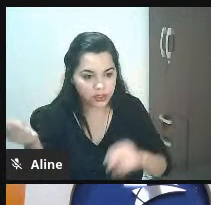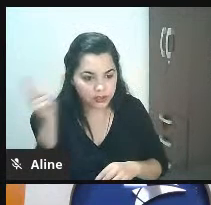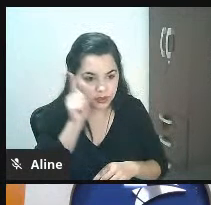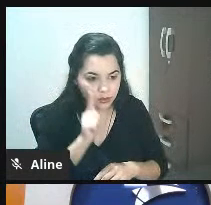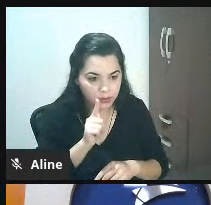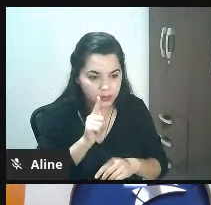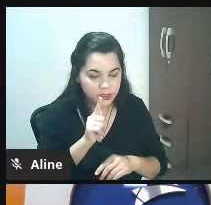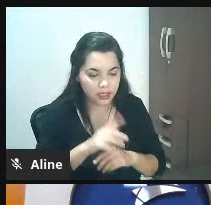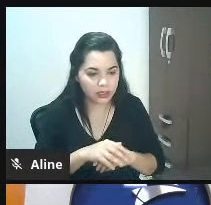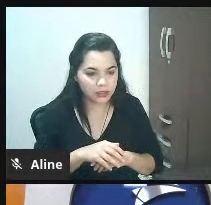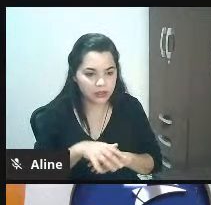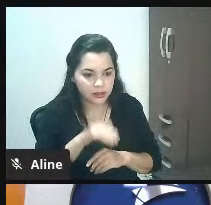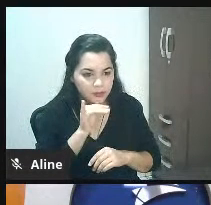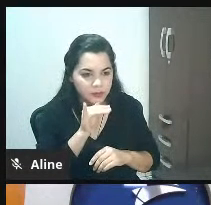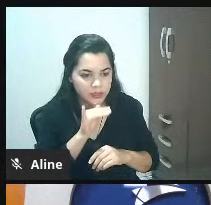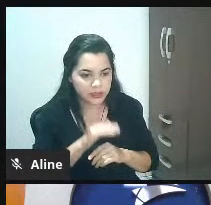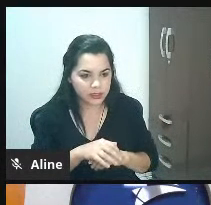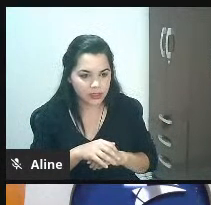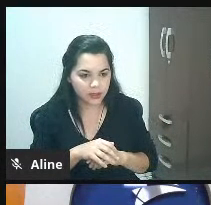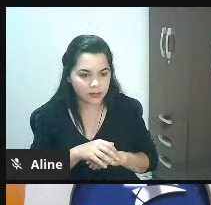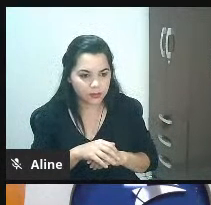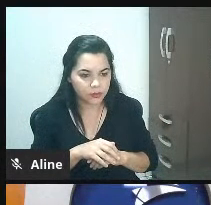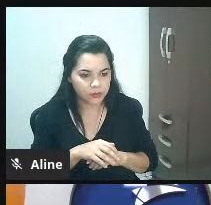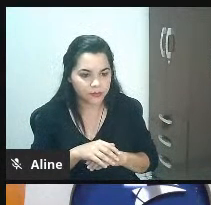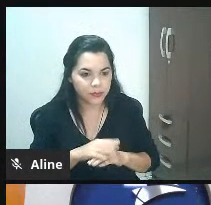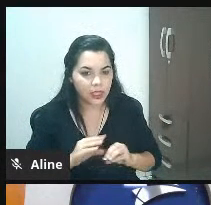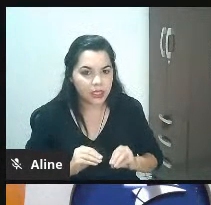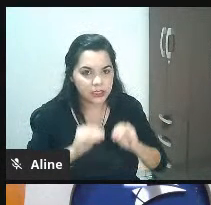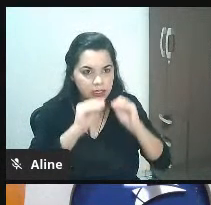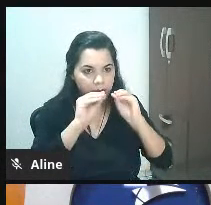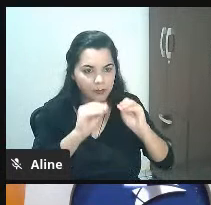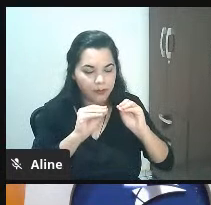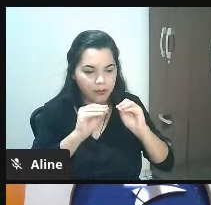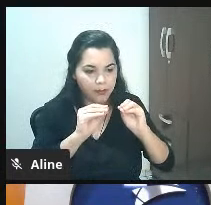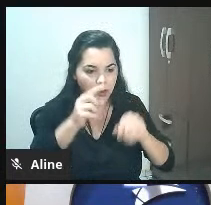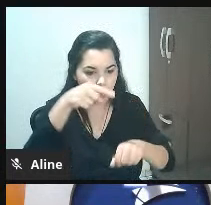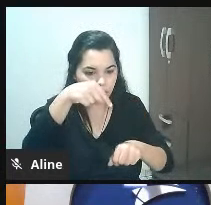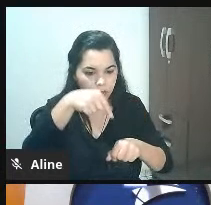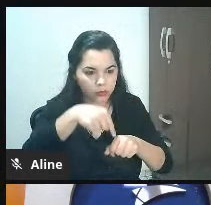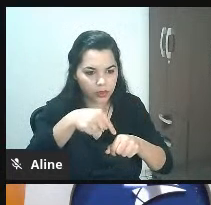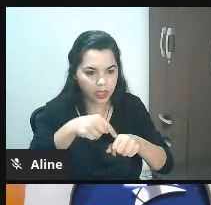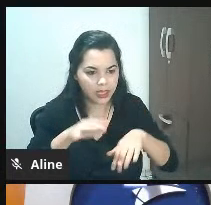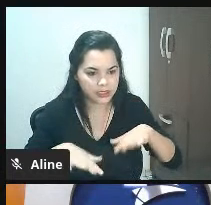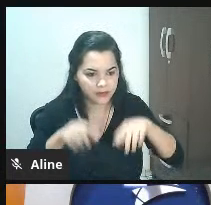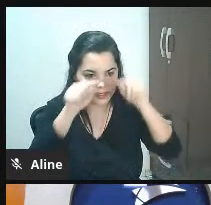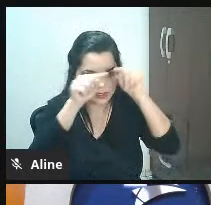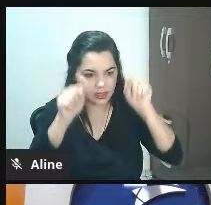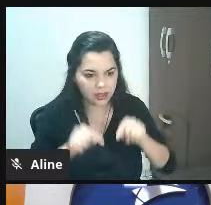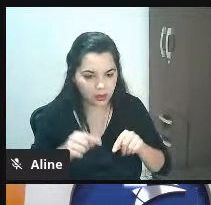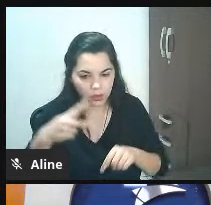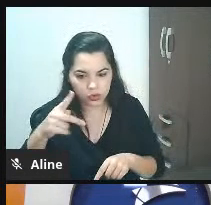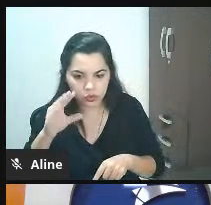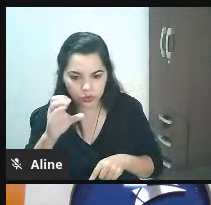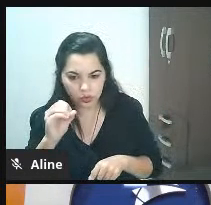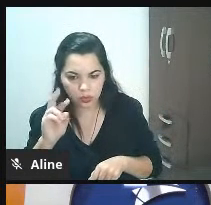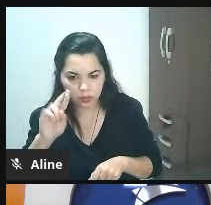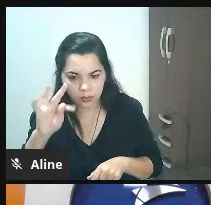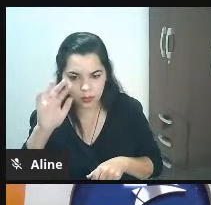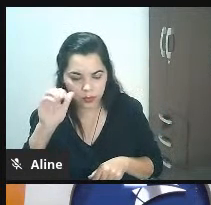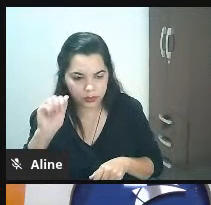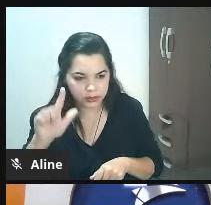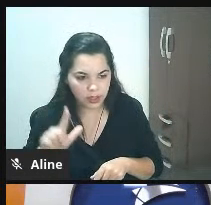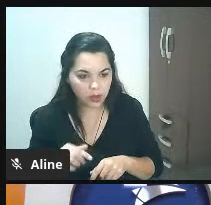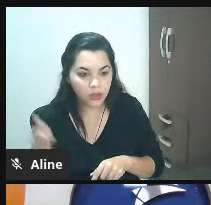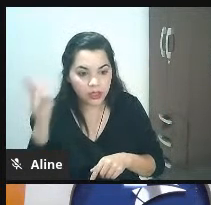por exemplo tecnologia que você consegue colocar na porta da loja tipo um portal tecnológico que ele vai mapear